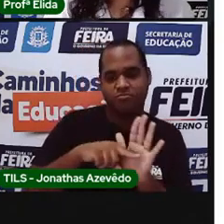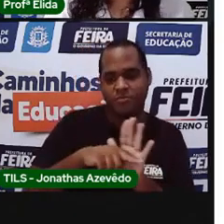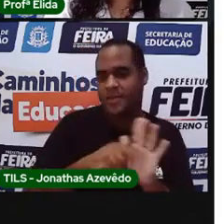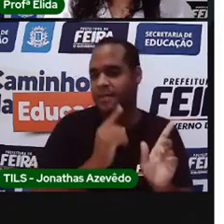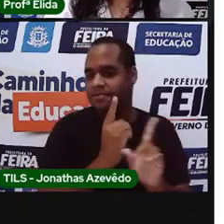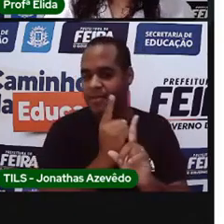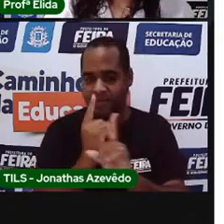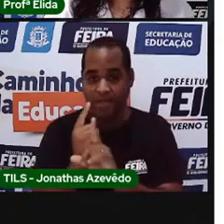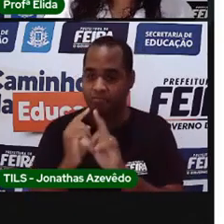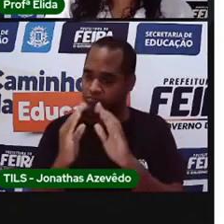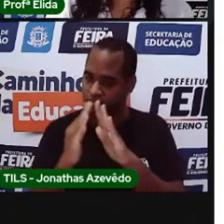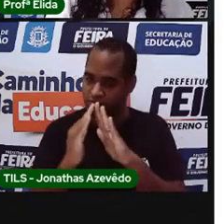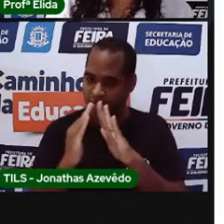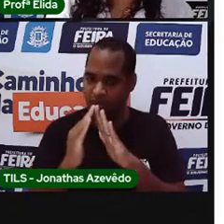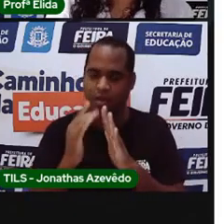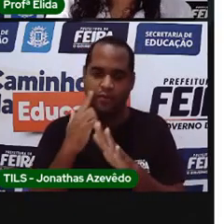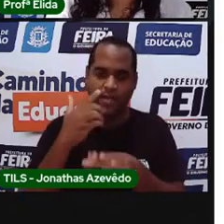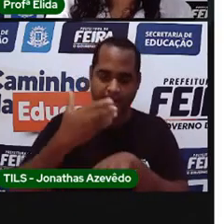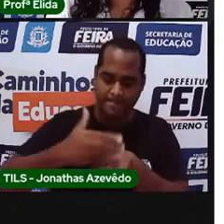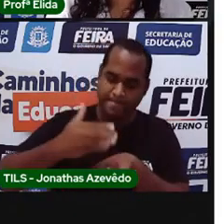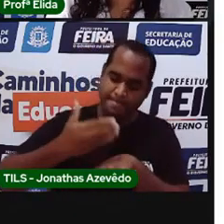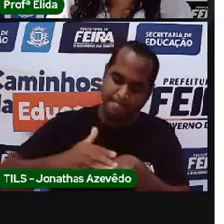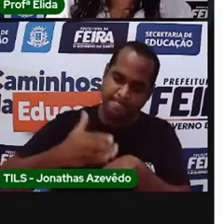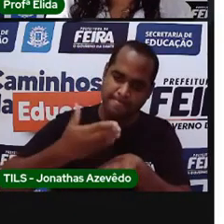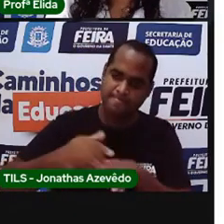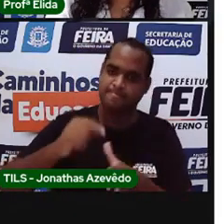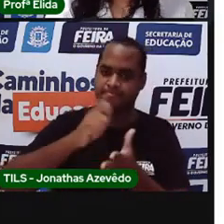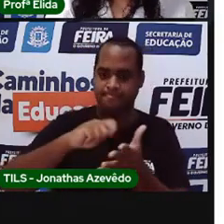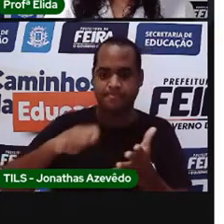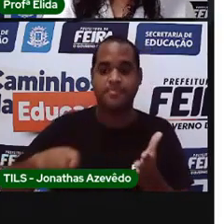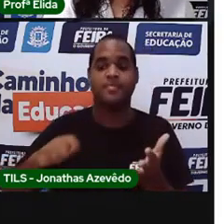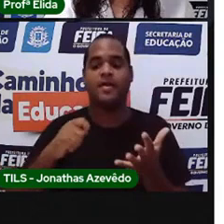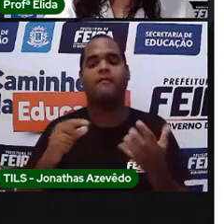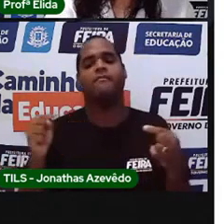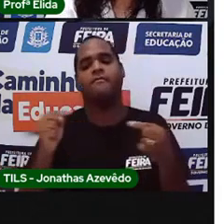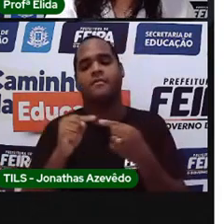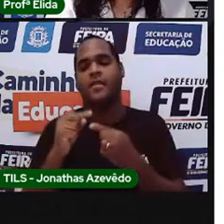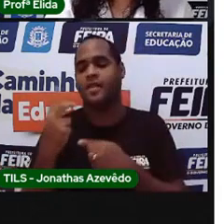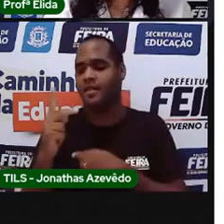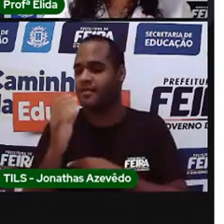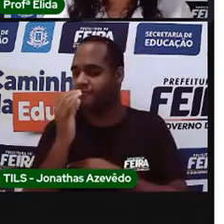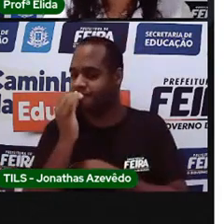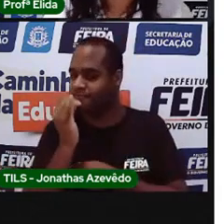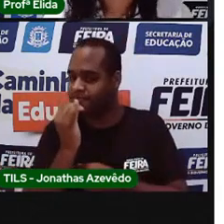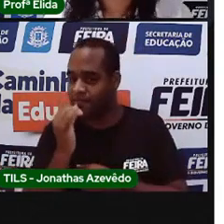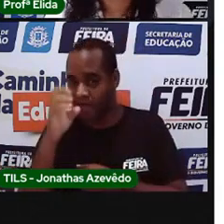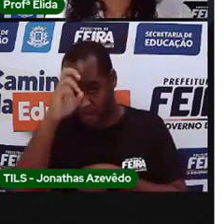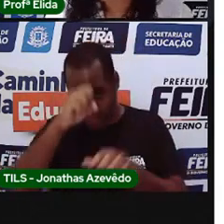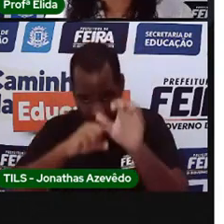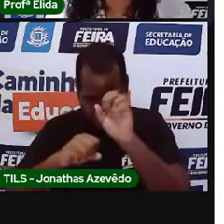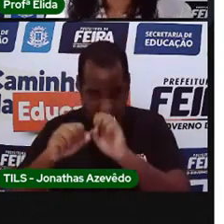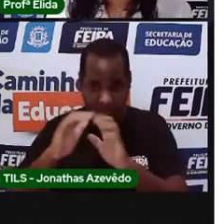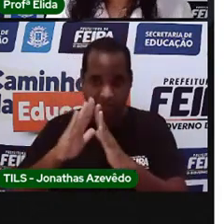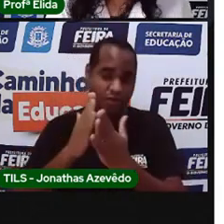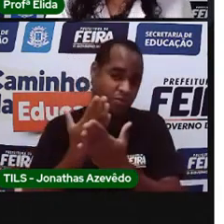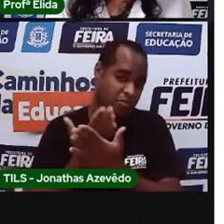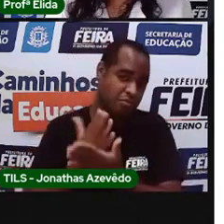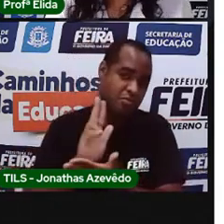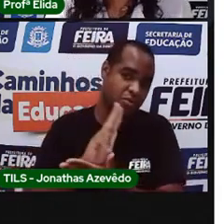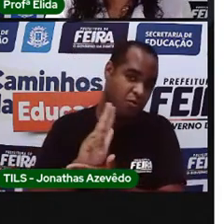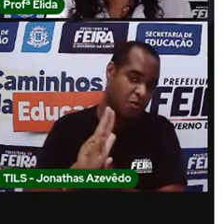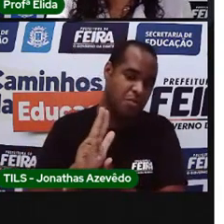E em casa, você ir treinando a escrita dos nomes. Do mesmo jeito que você aprendeu a escrever o nome da sua escola,